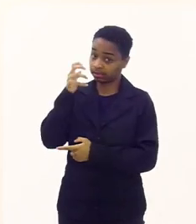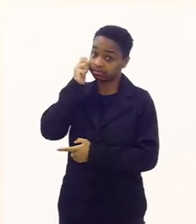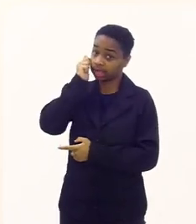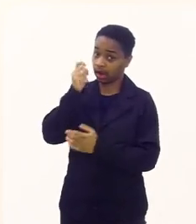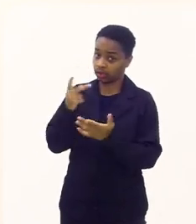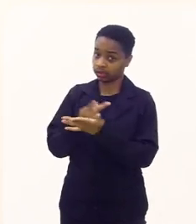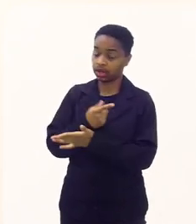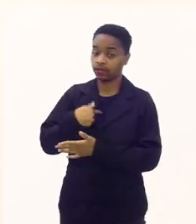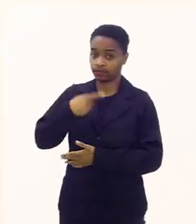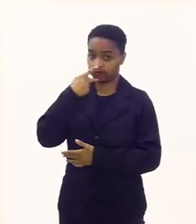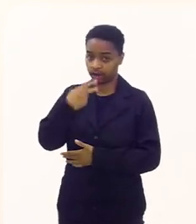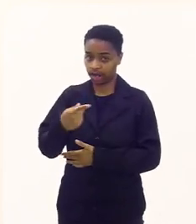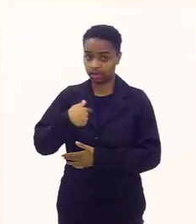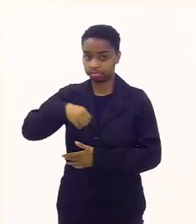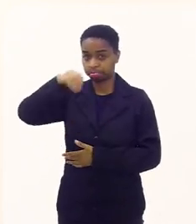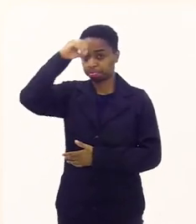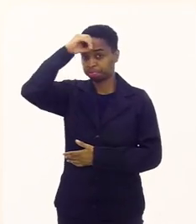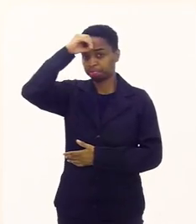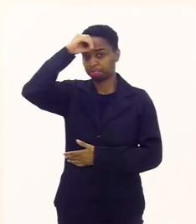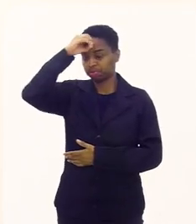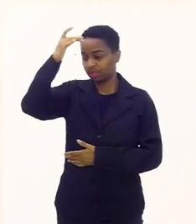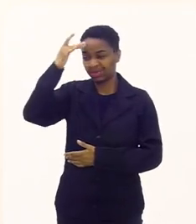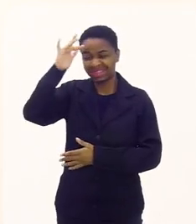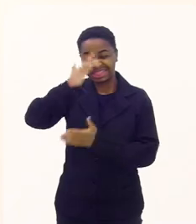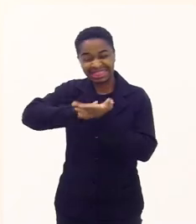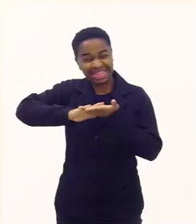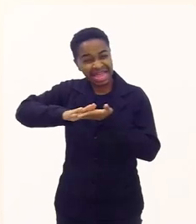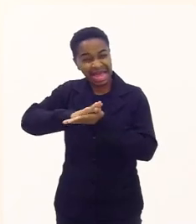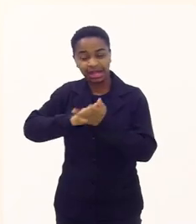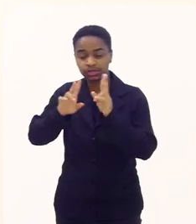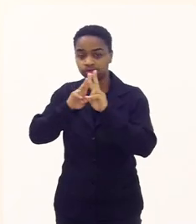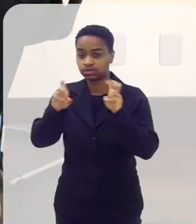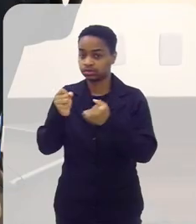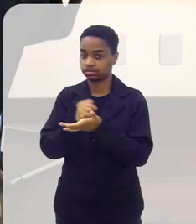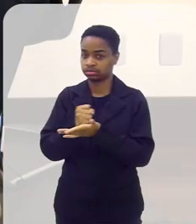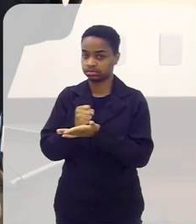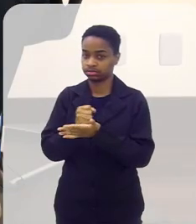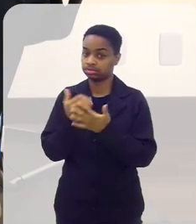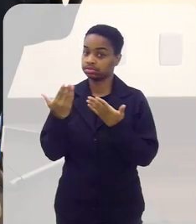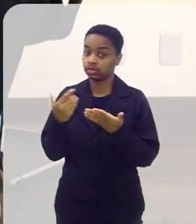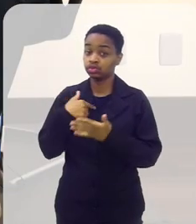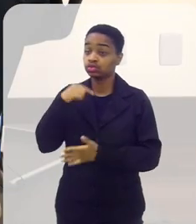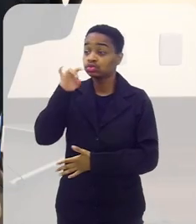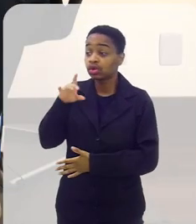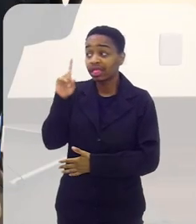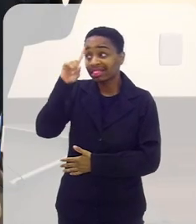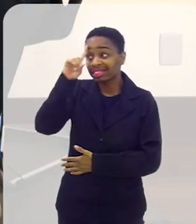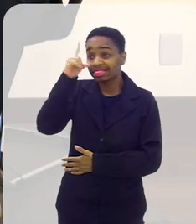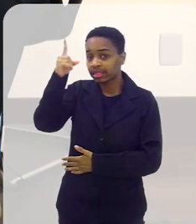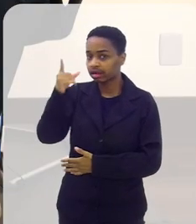vergonha eu digo logo não conheço nada de game só tive a ideia